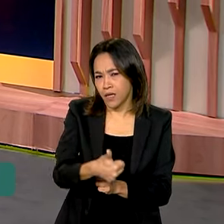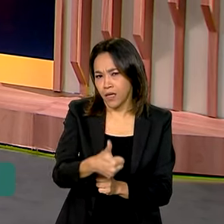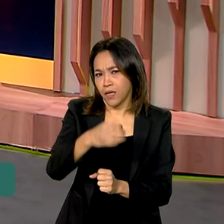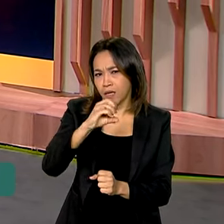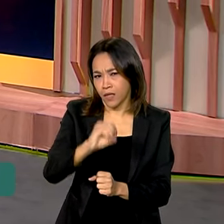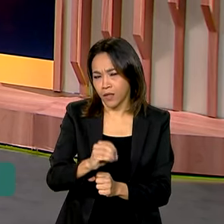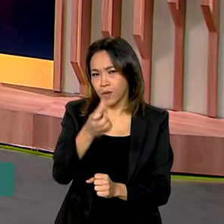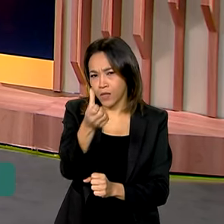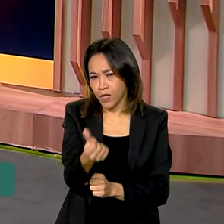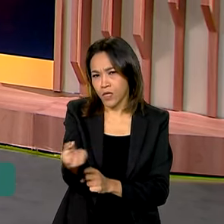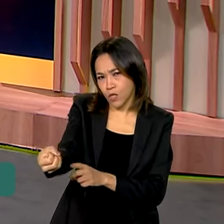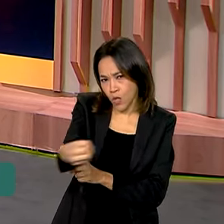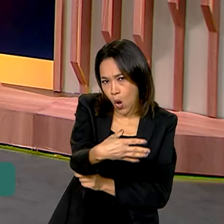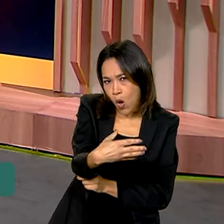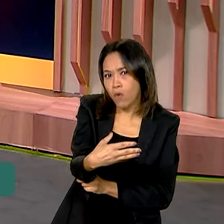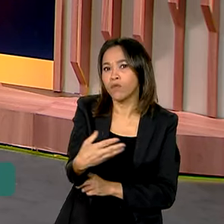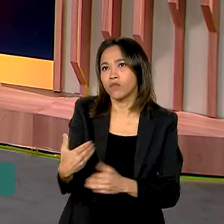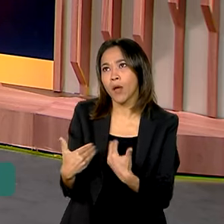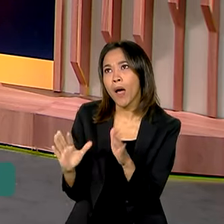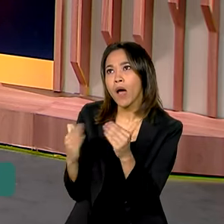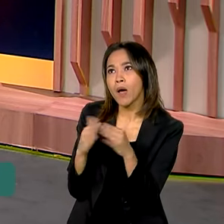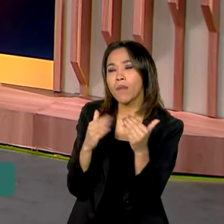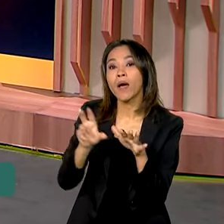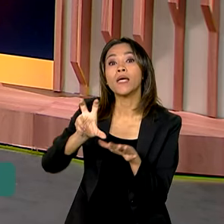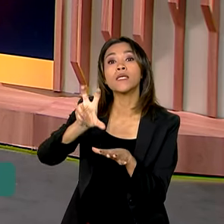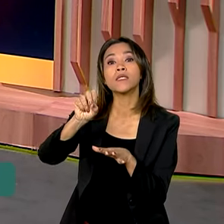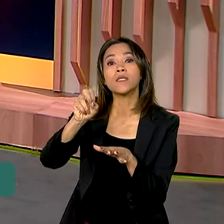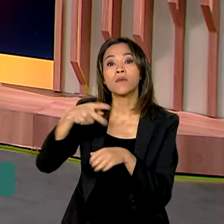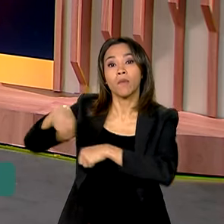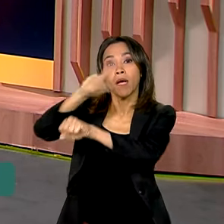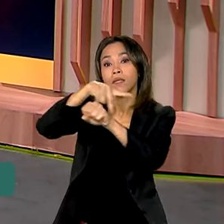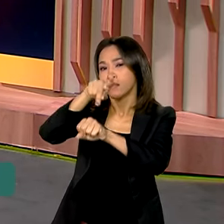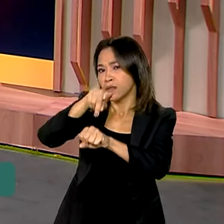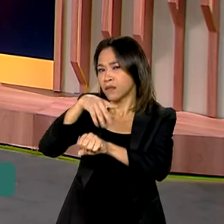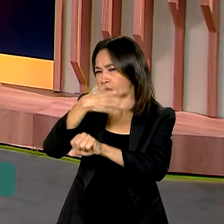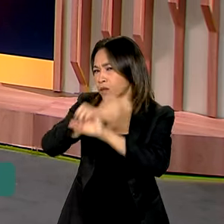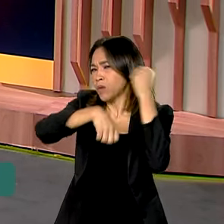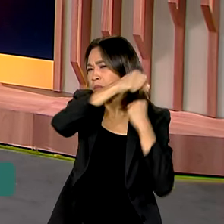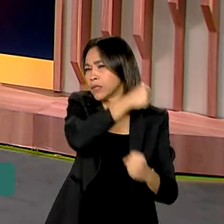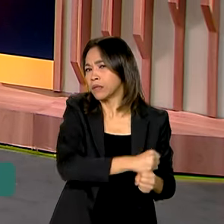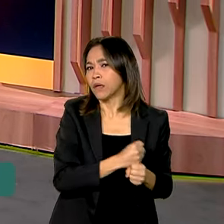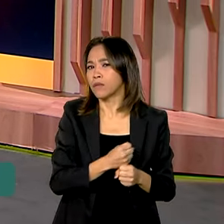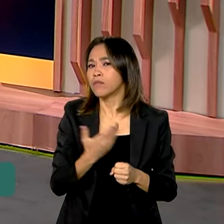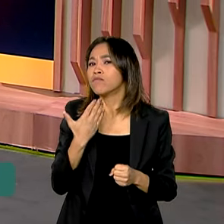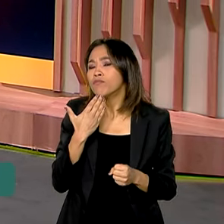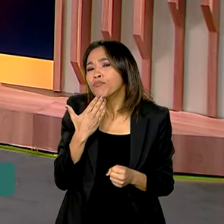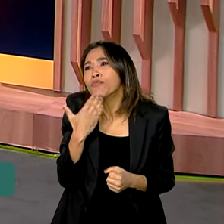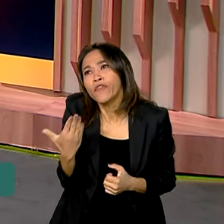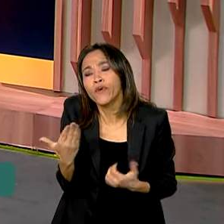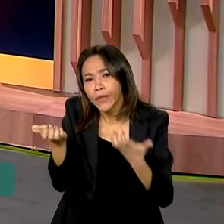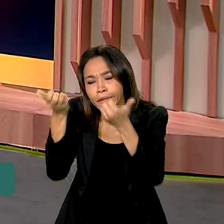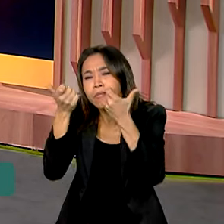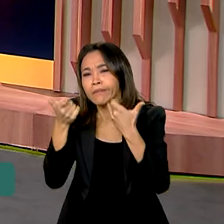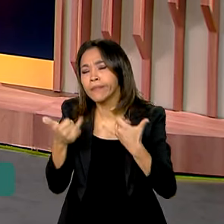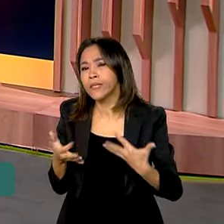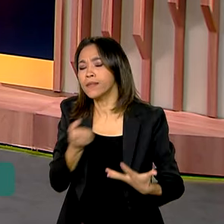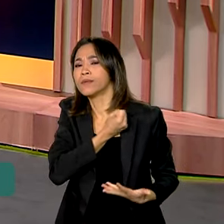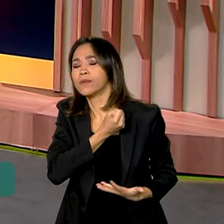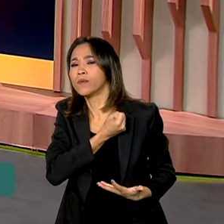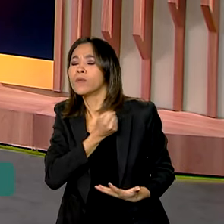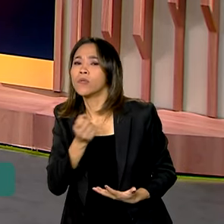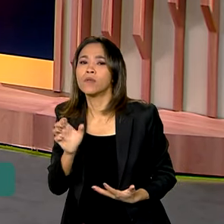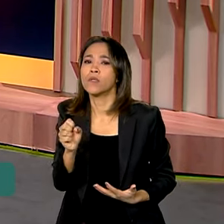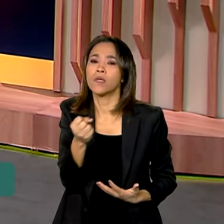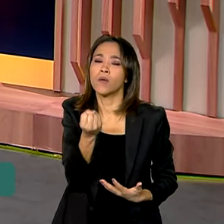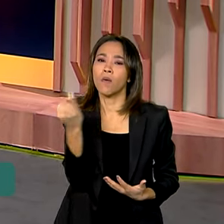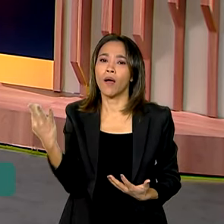50 países desde o início do ano passado. Eu queria que o senhor explicasse esses números e também quais foram as ações